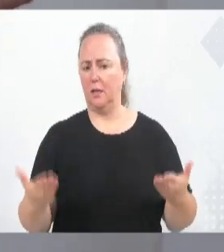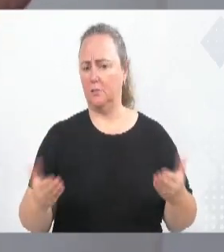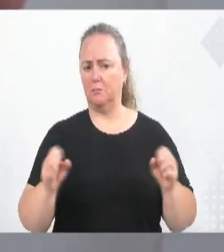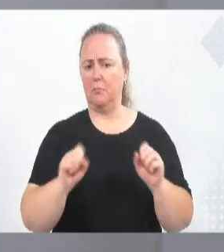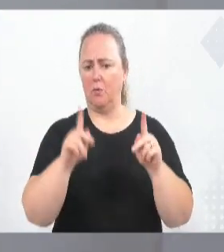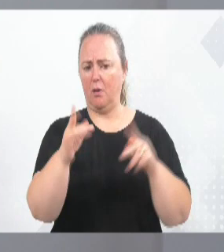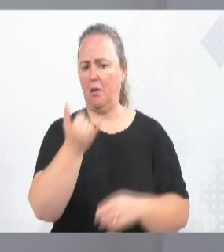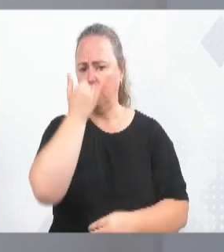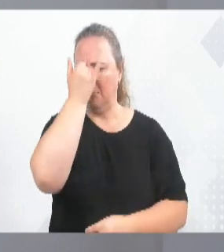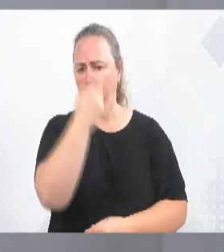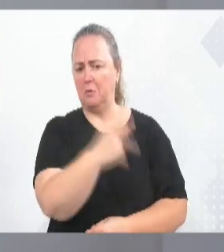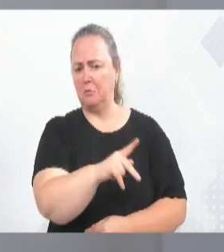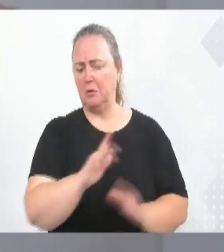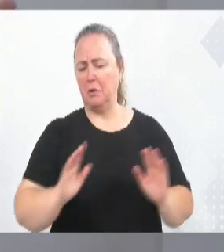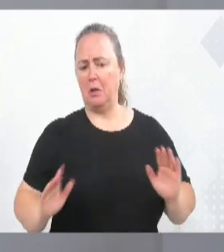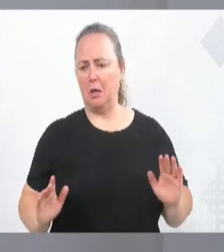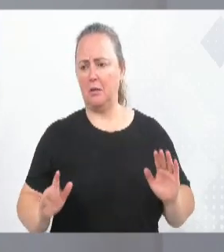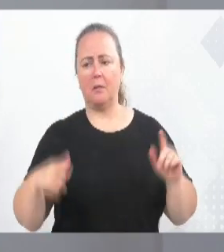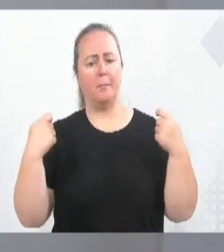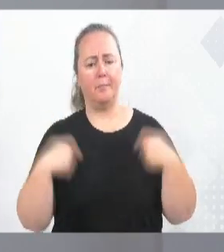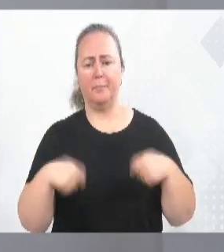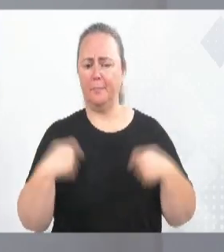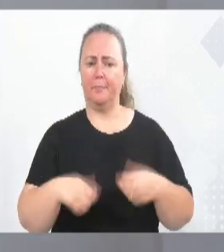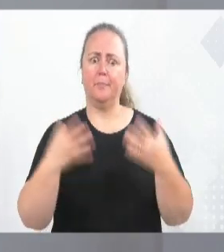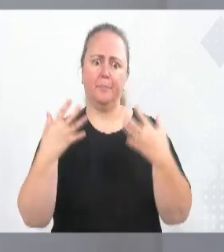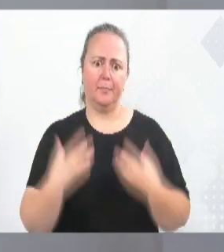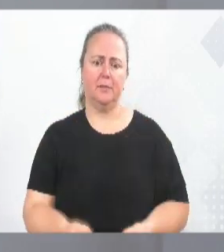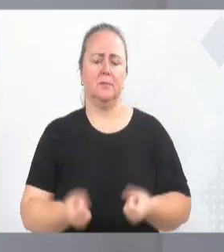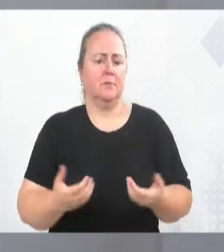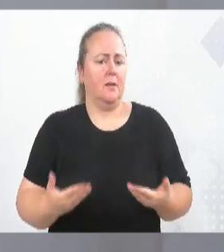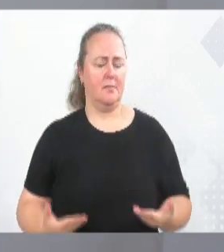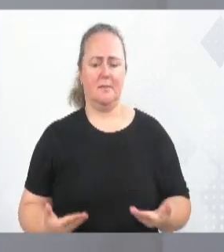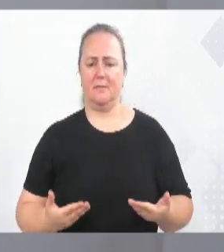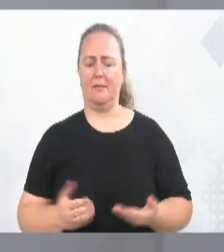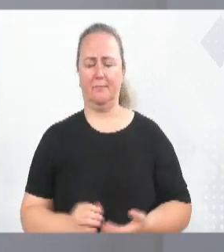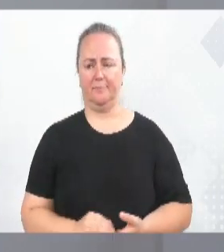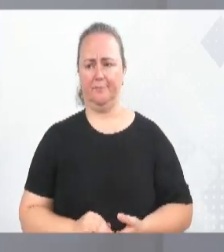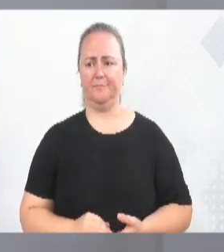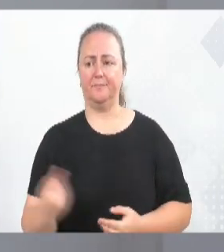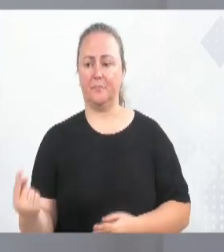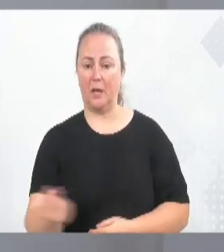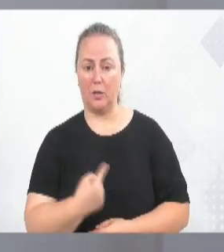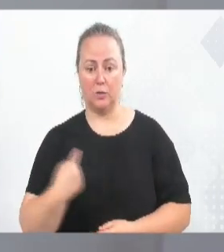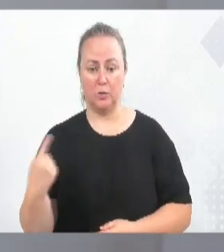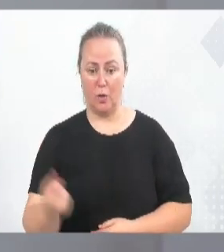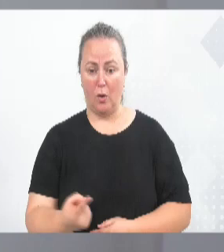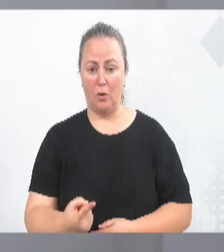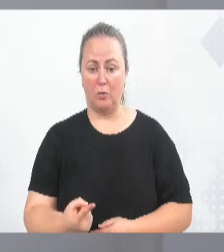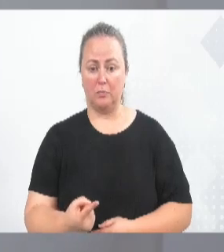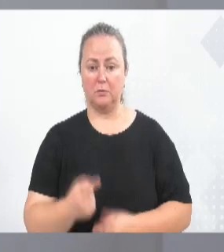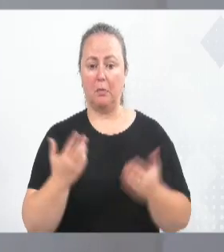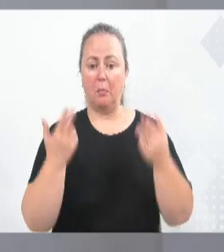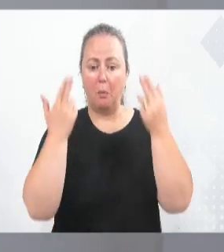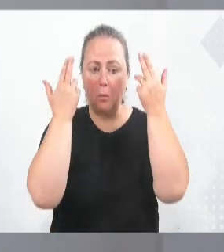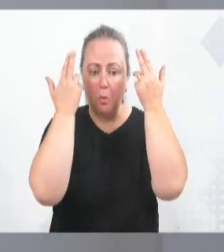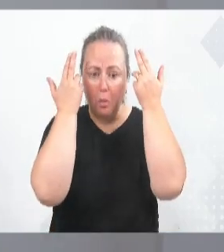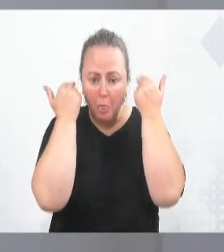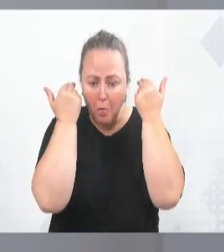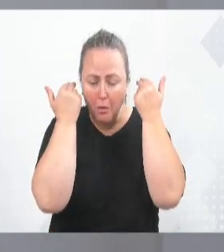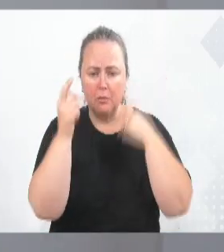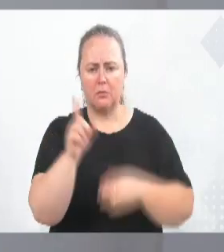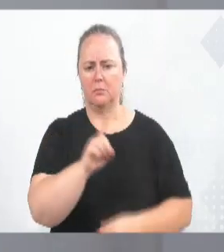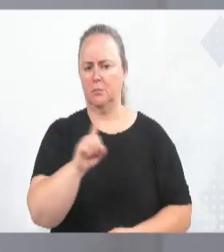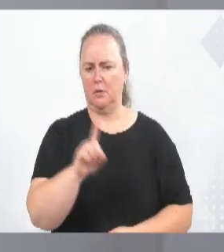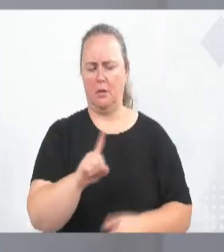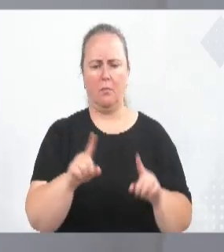Azaro dele. Vai ter que engolir. Vai ter que aceitar. Nós não vamos baixar a cabeça para ele. Agora, ele não pode misturar as